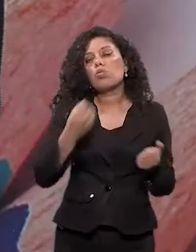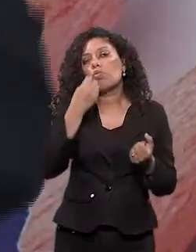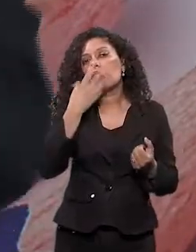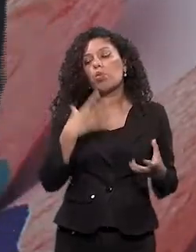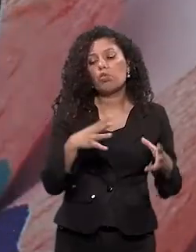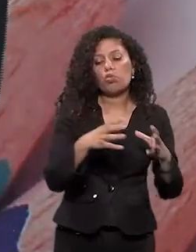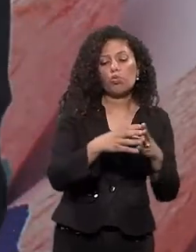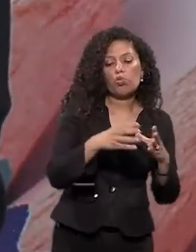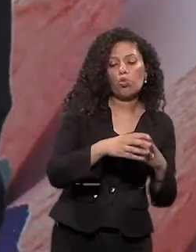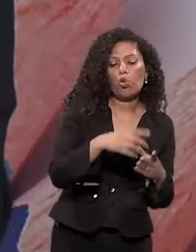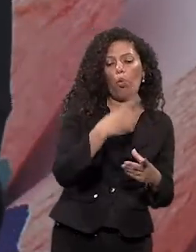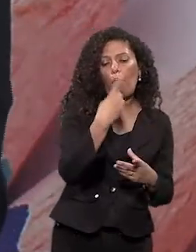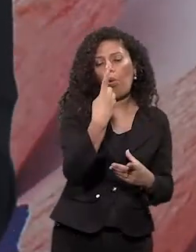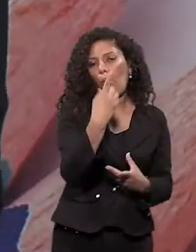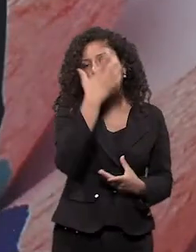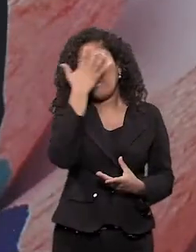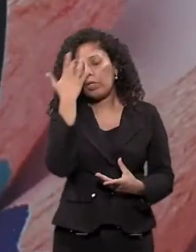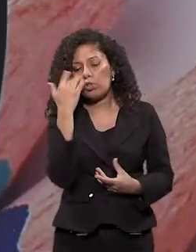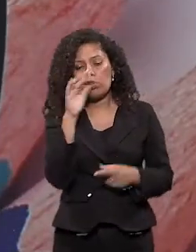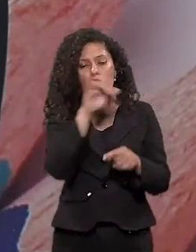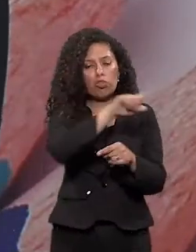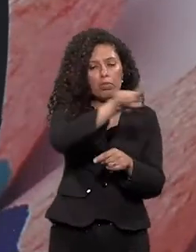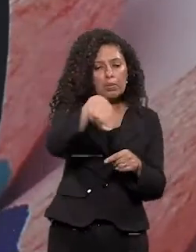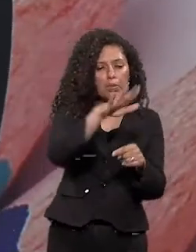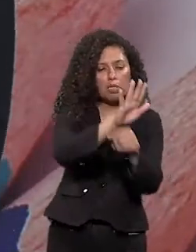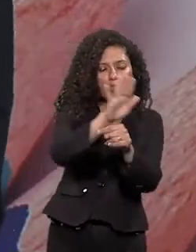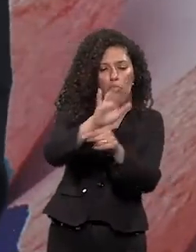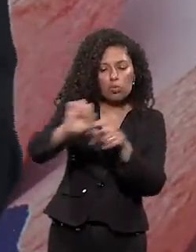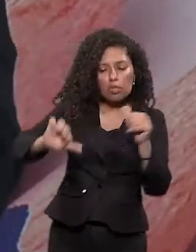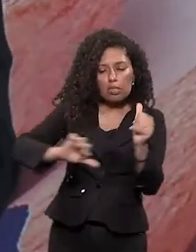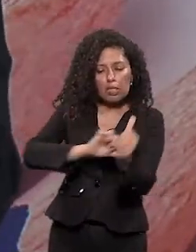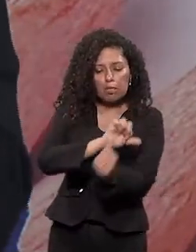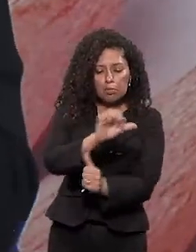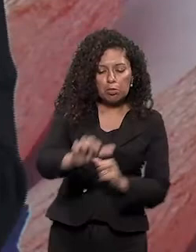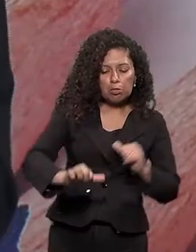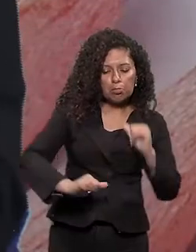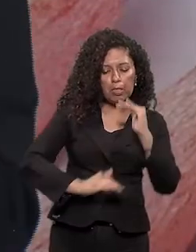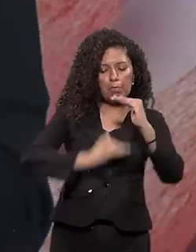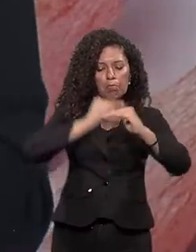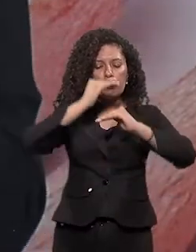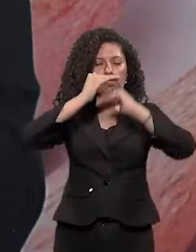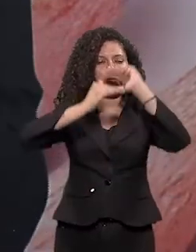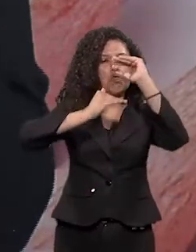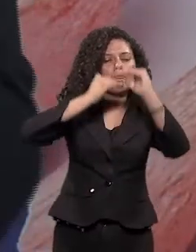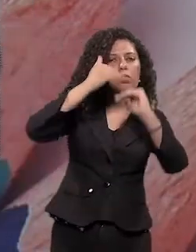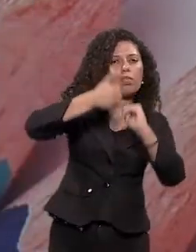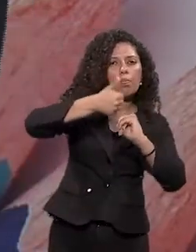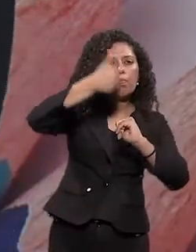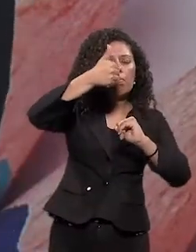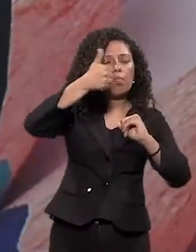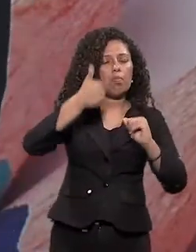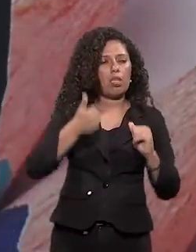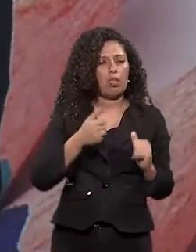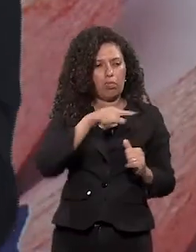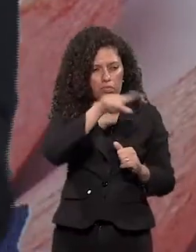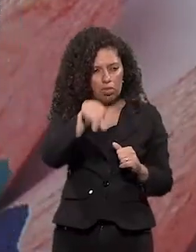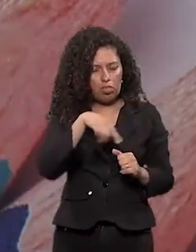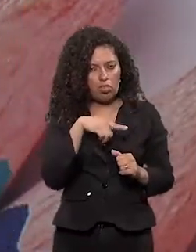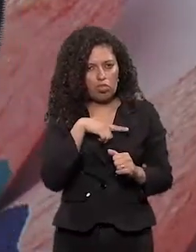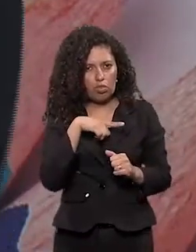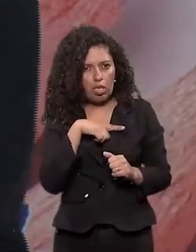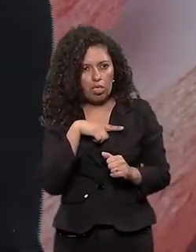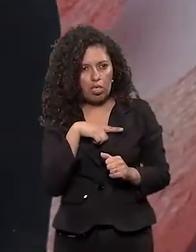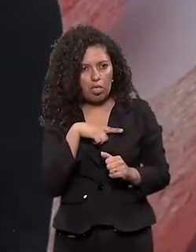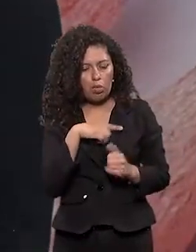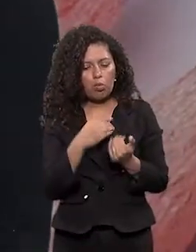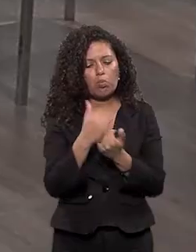grupo Ou com uma pessoa Que vocês tenham visto ali Um desenvolvimento realmente Um salto Vamos dizer assim A